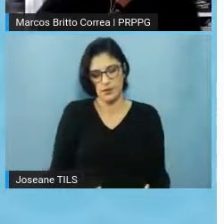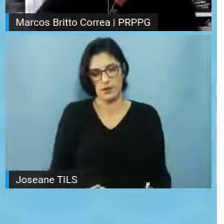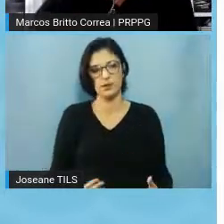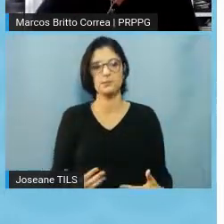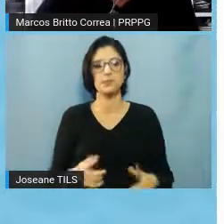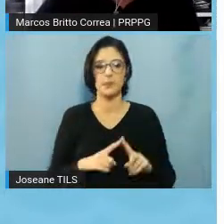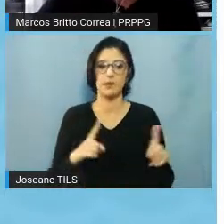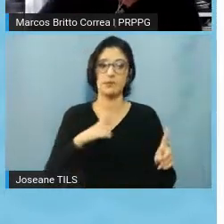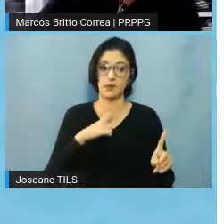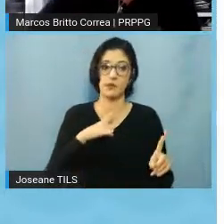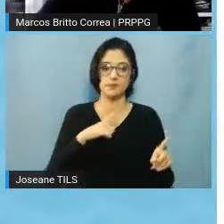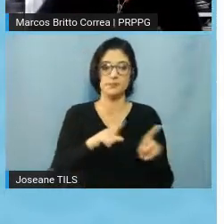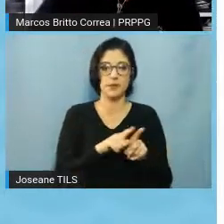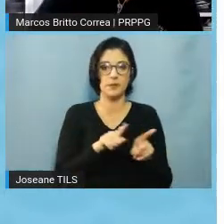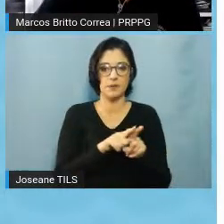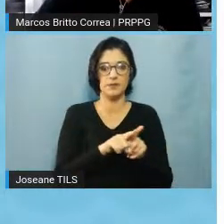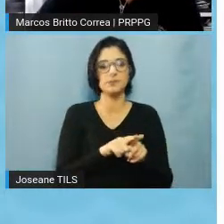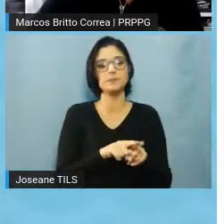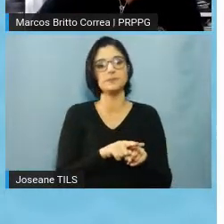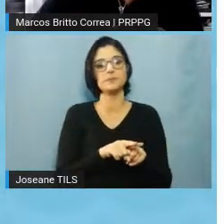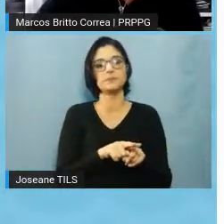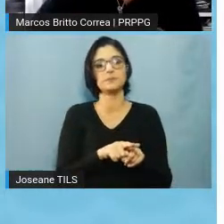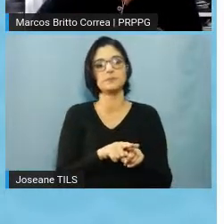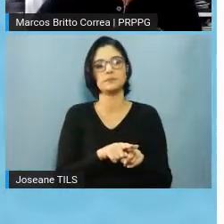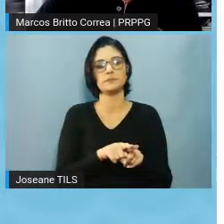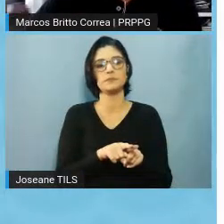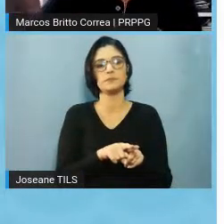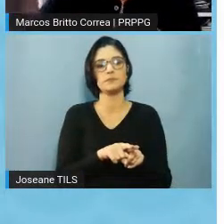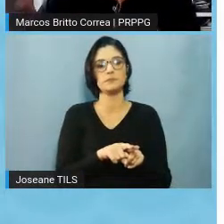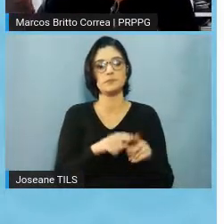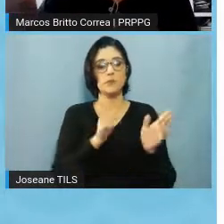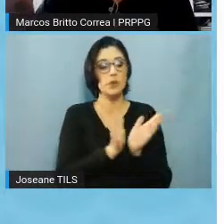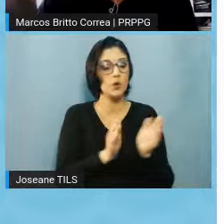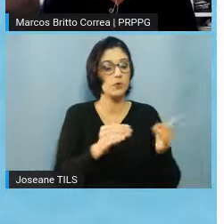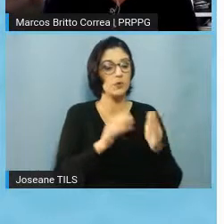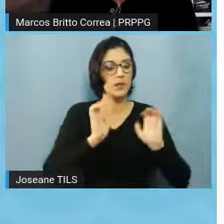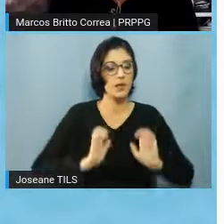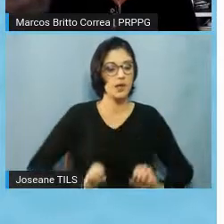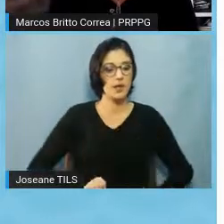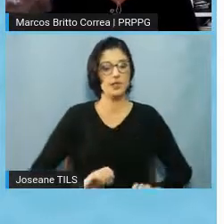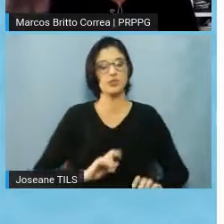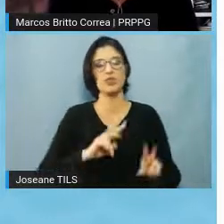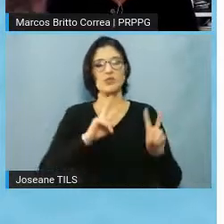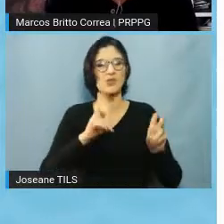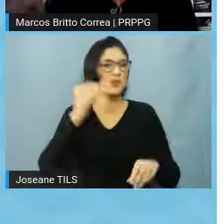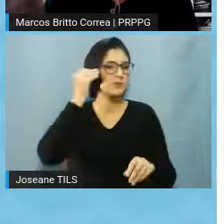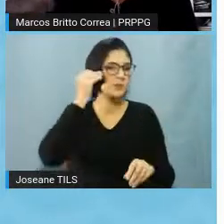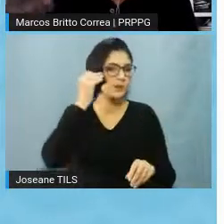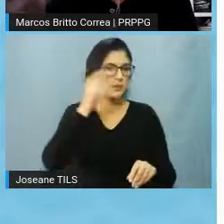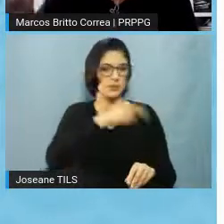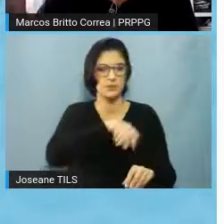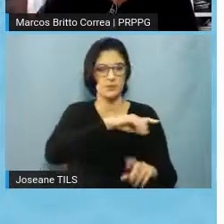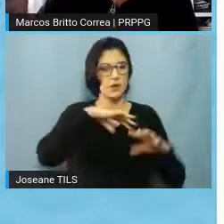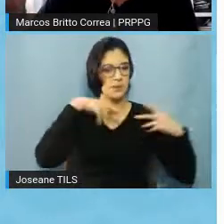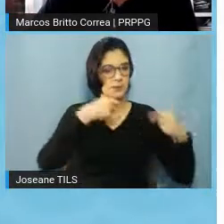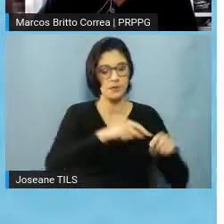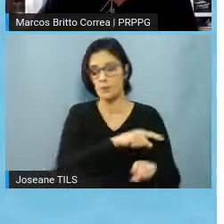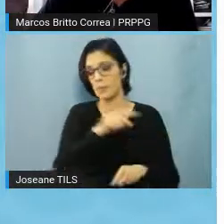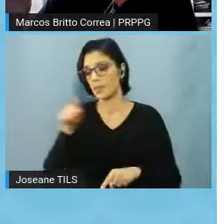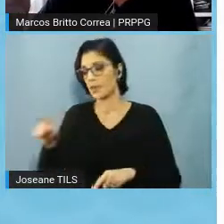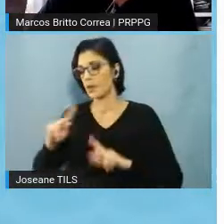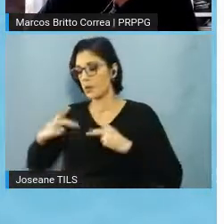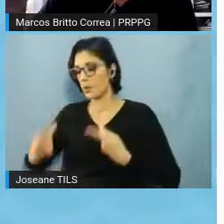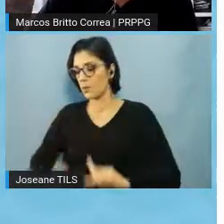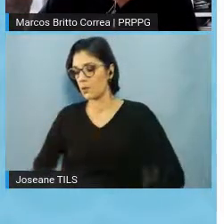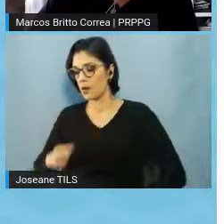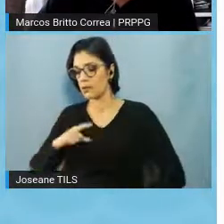hoje, que são os, né, Comitês de Ética e Experimentação Animal, e tem a parte de seres humanos, dentro da parte de seres humanos,